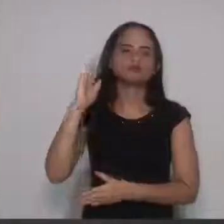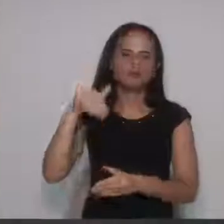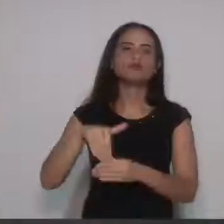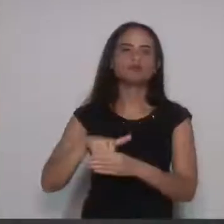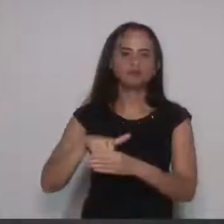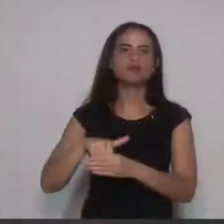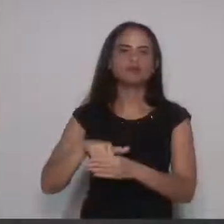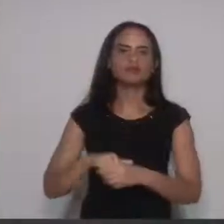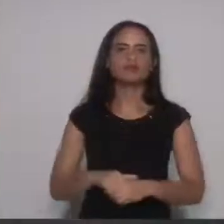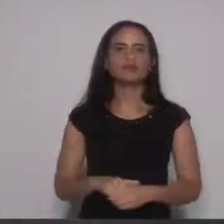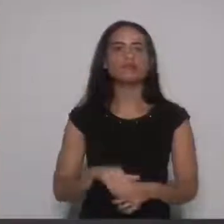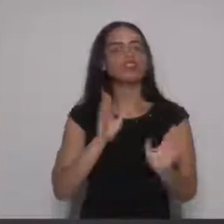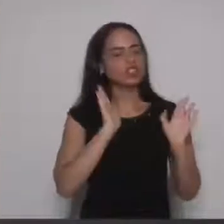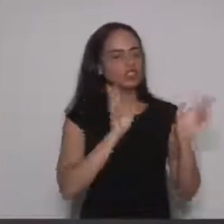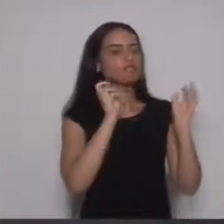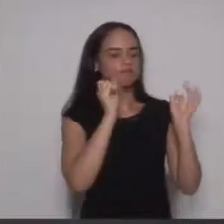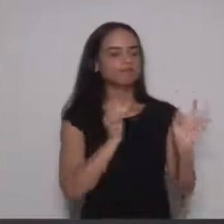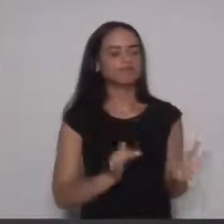Já o ratificou.